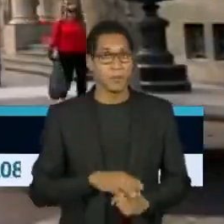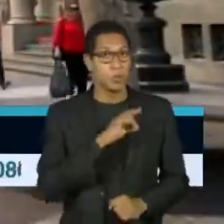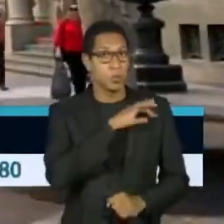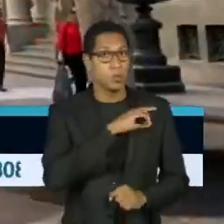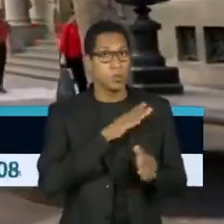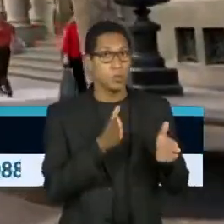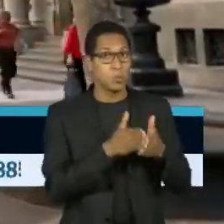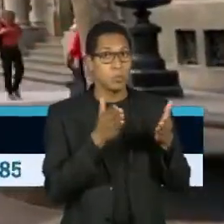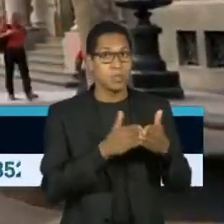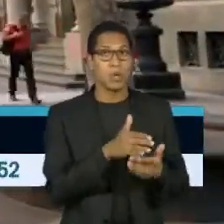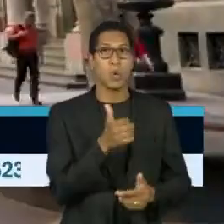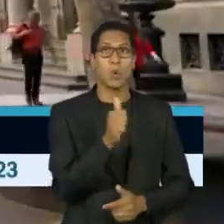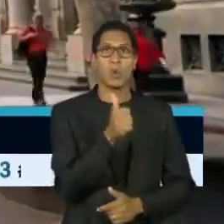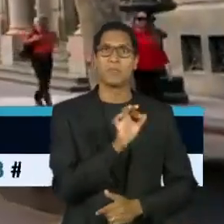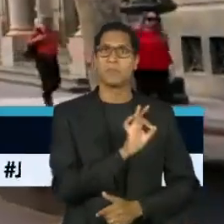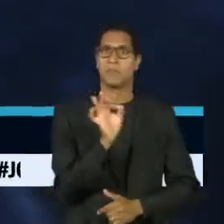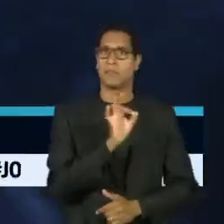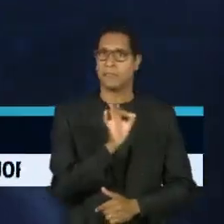vivem na pobreza.